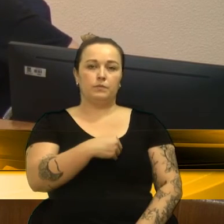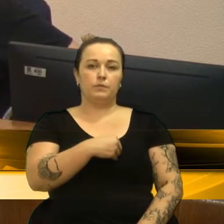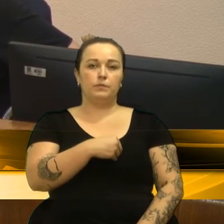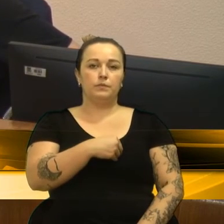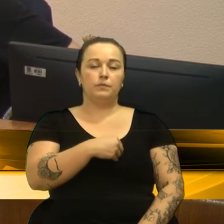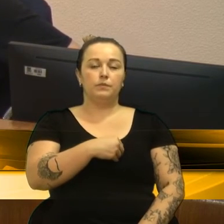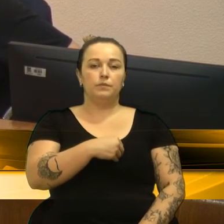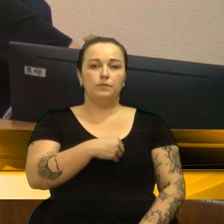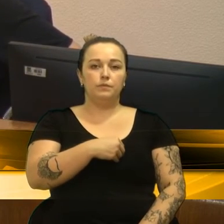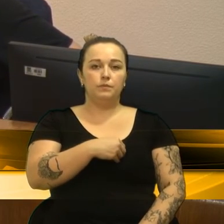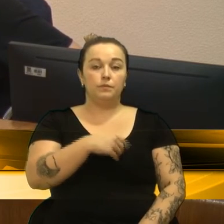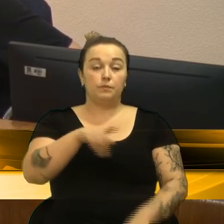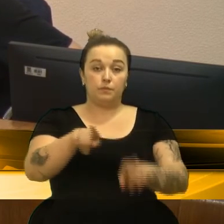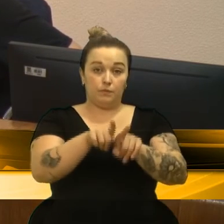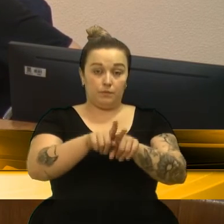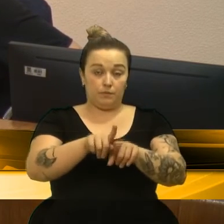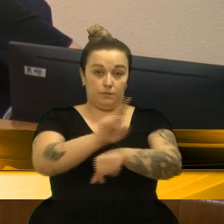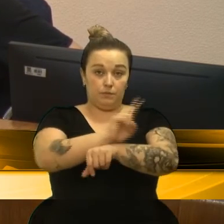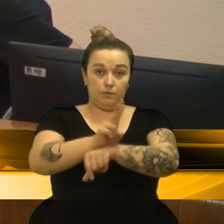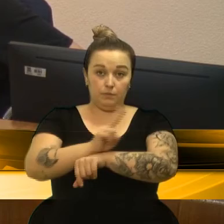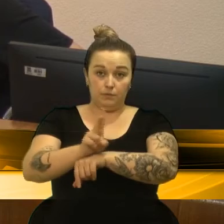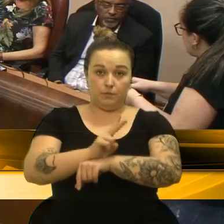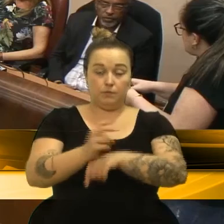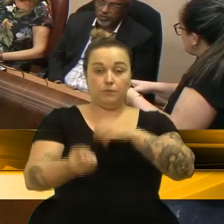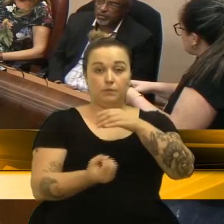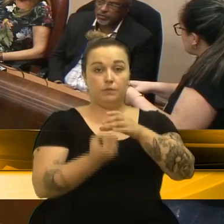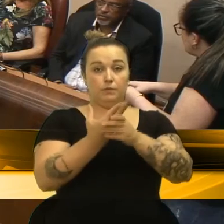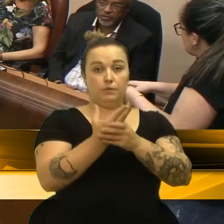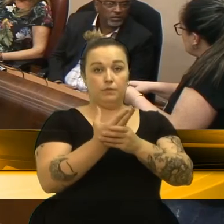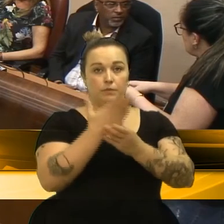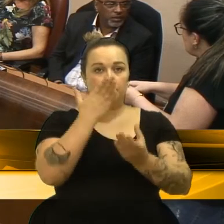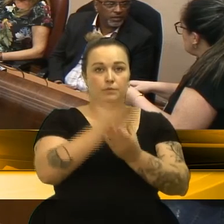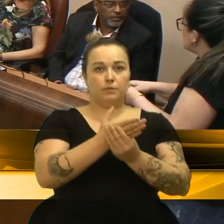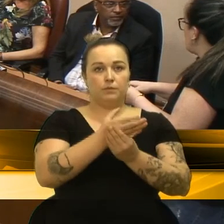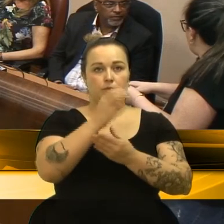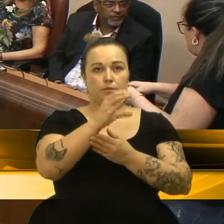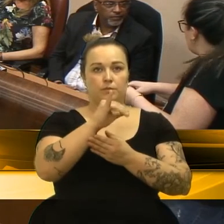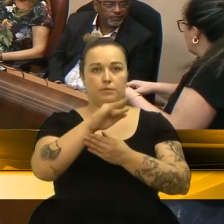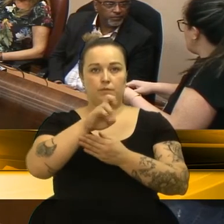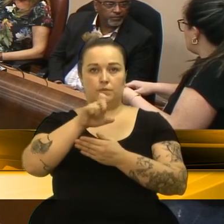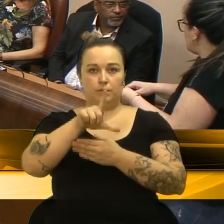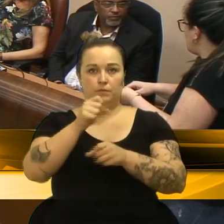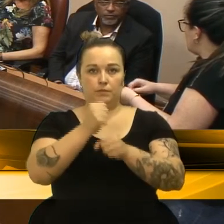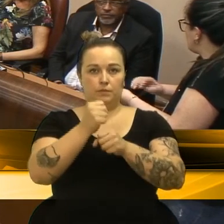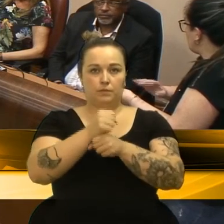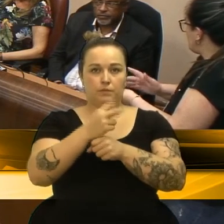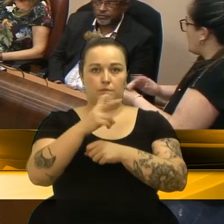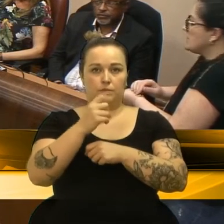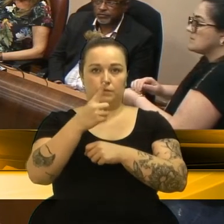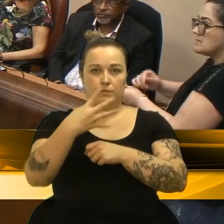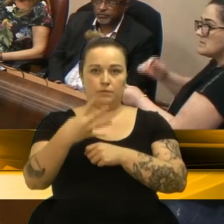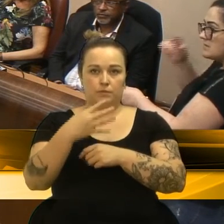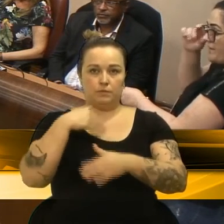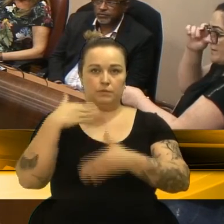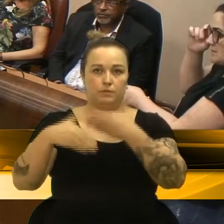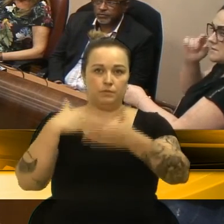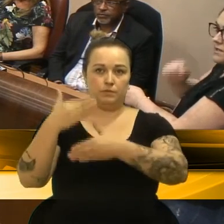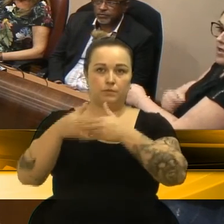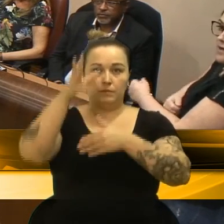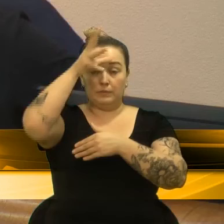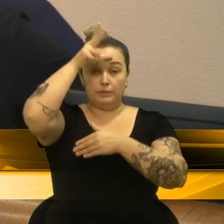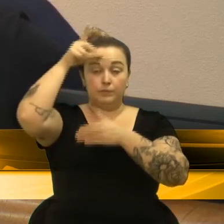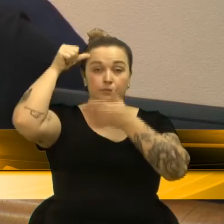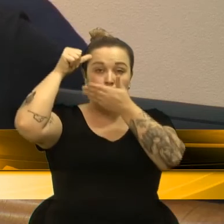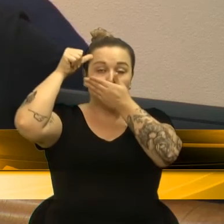Considerando que, durante a instrução do inquérito civil 00748.00187, barra 2014, em tramitação do Ministério Público